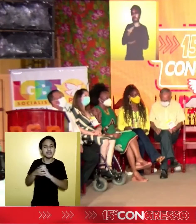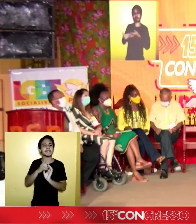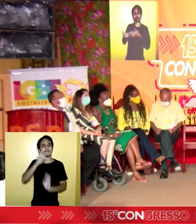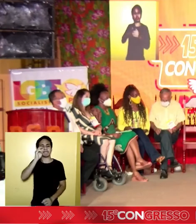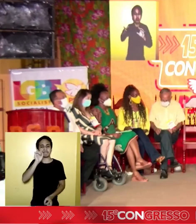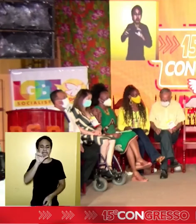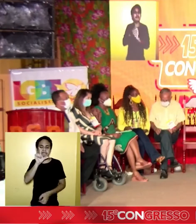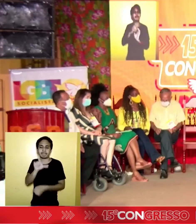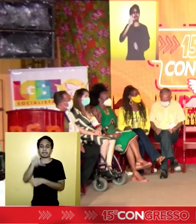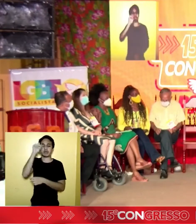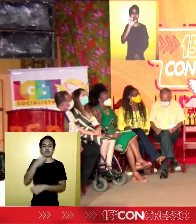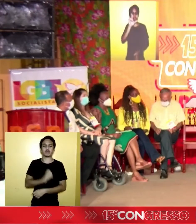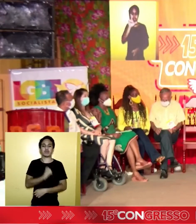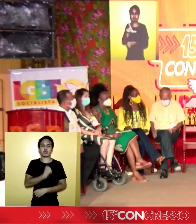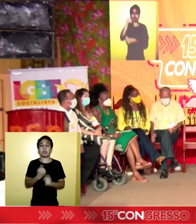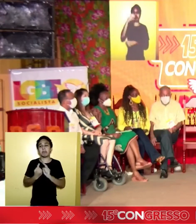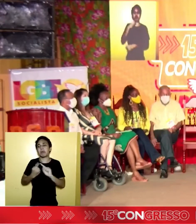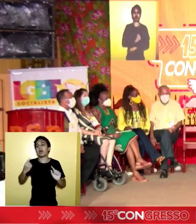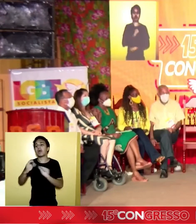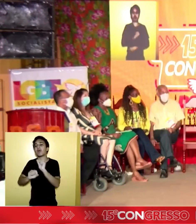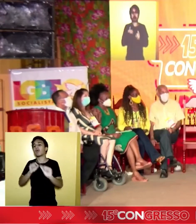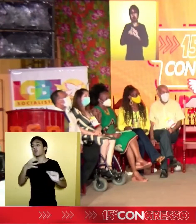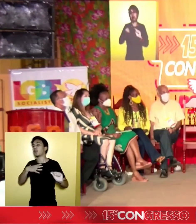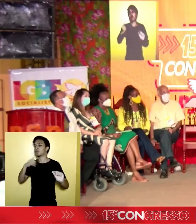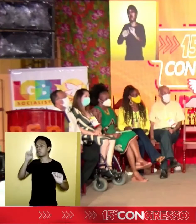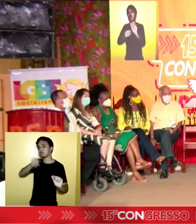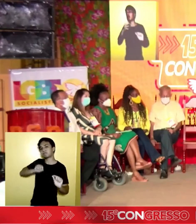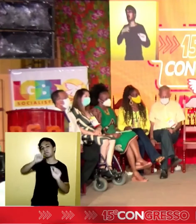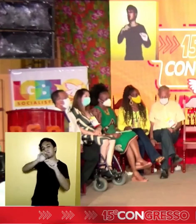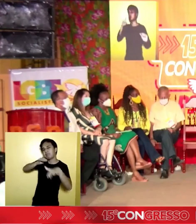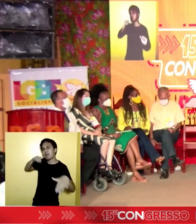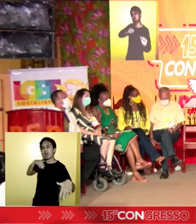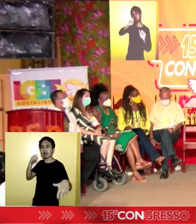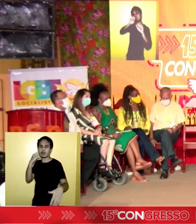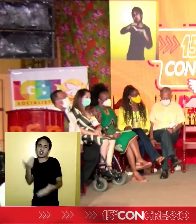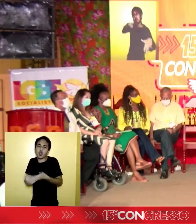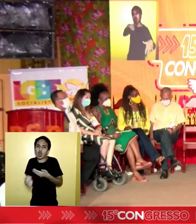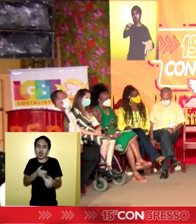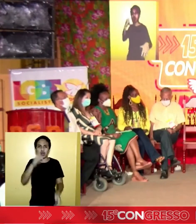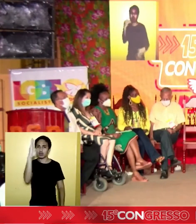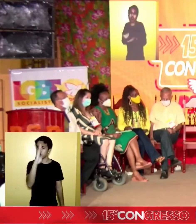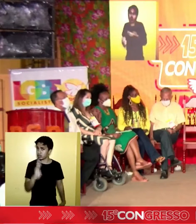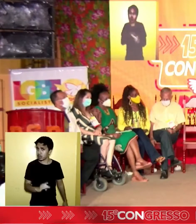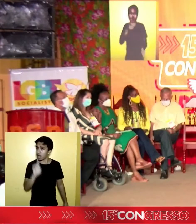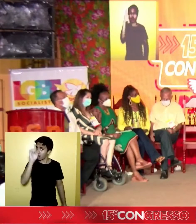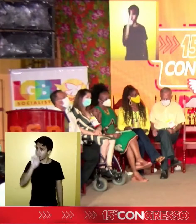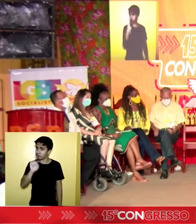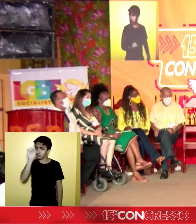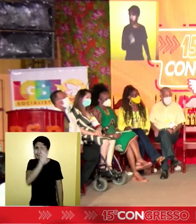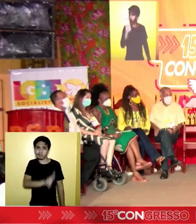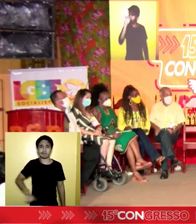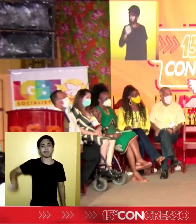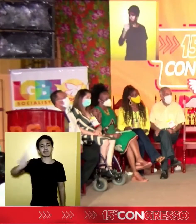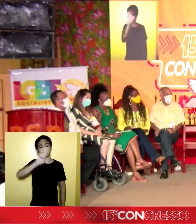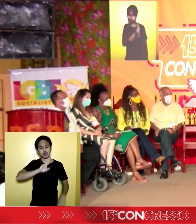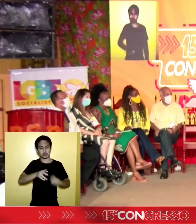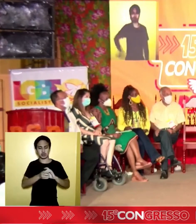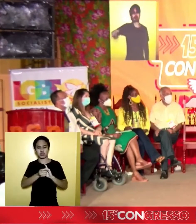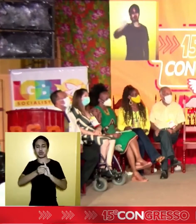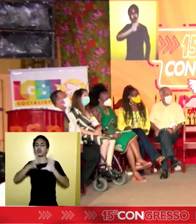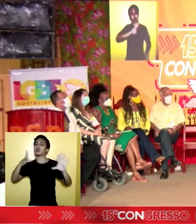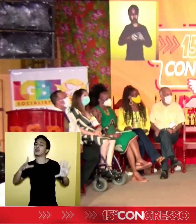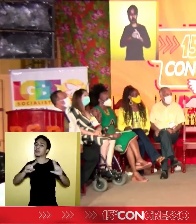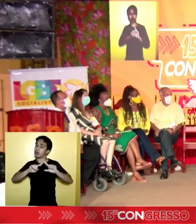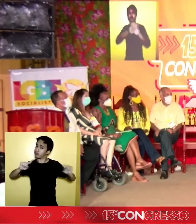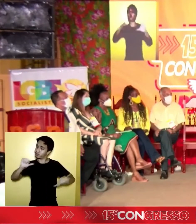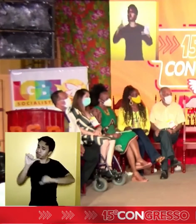opção de vida. Porque nós estamos empunhando uma bandeira que não é apenas brasileira, é universal, que é a bandeira